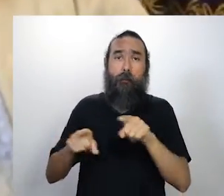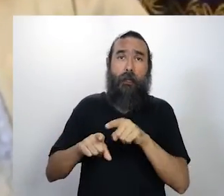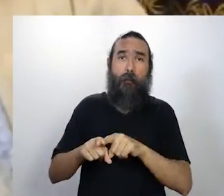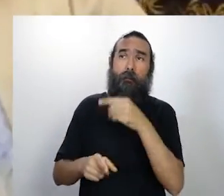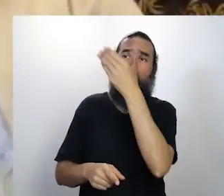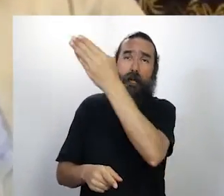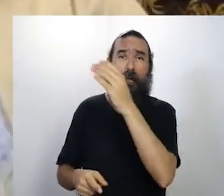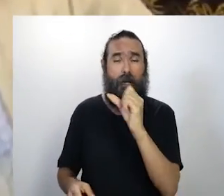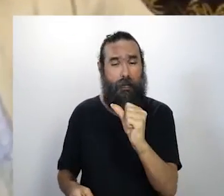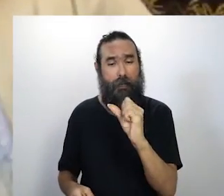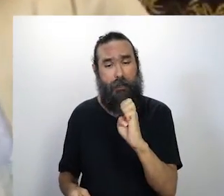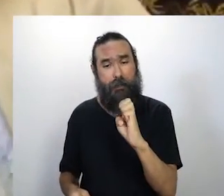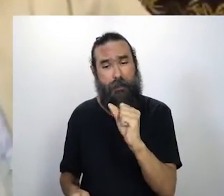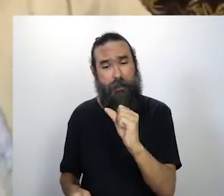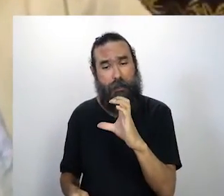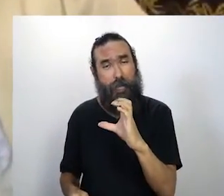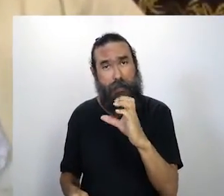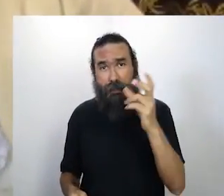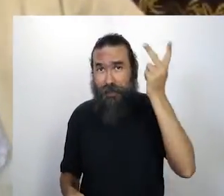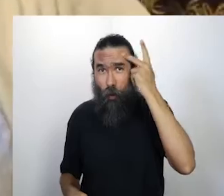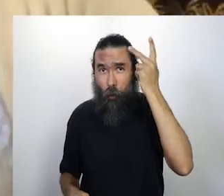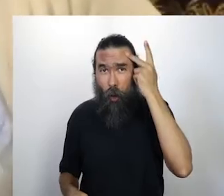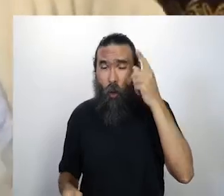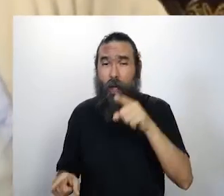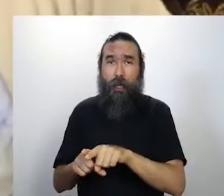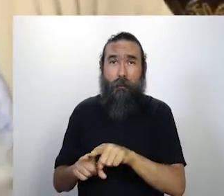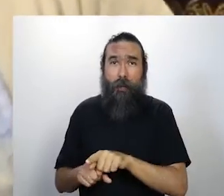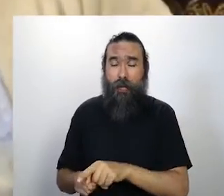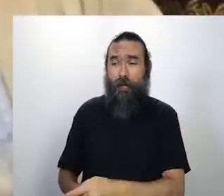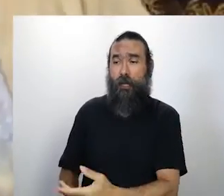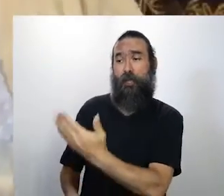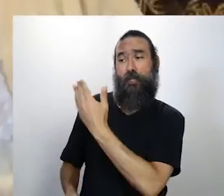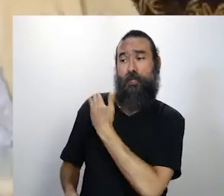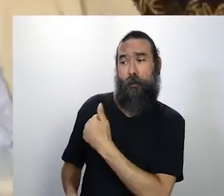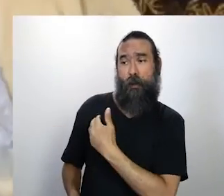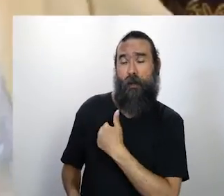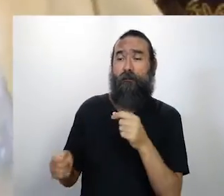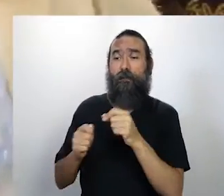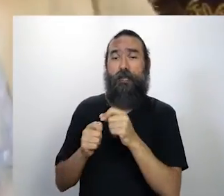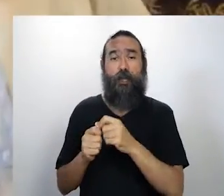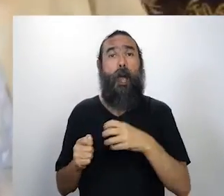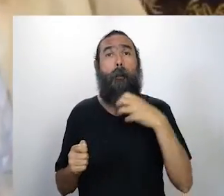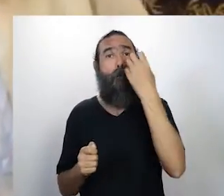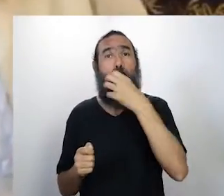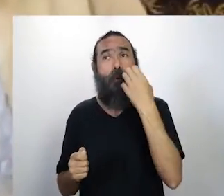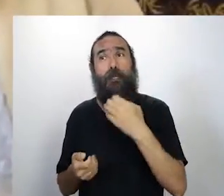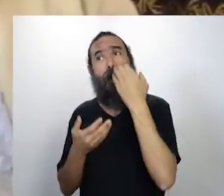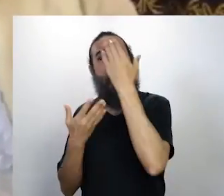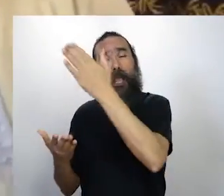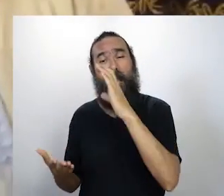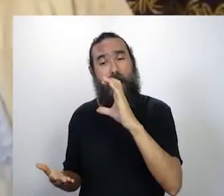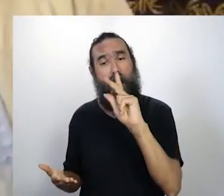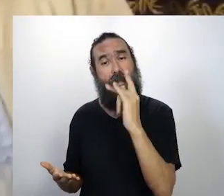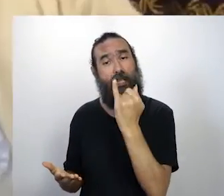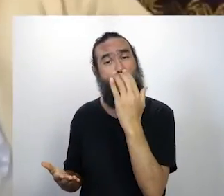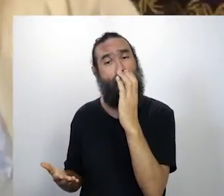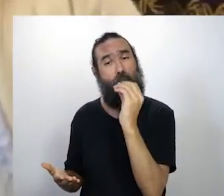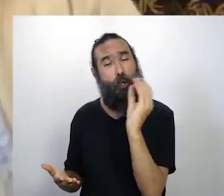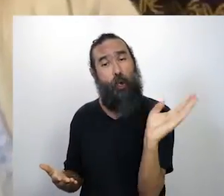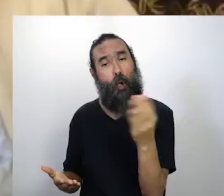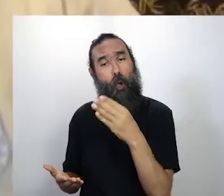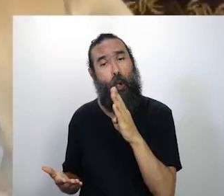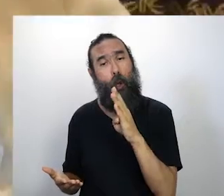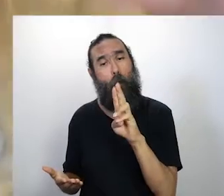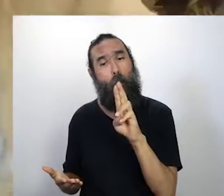com o Museu de Ipiranga, está fazendo uma música do Chico Buarque para lançar no 7 de setembro, que é o Para